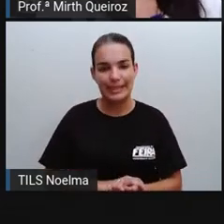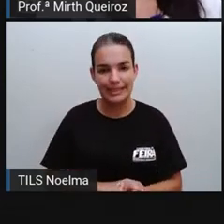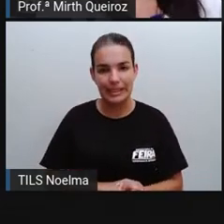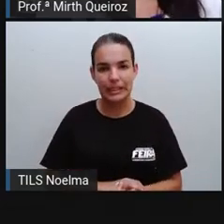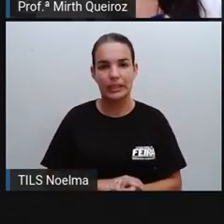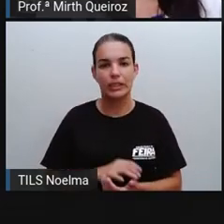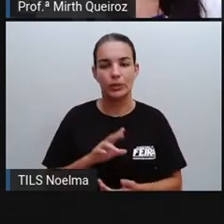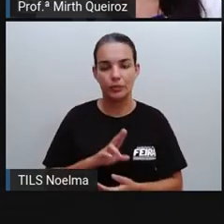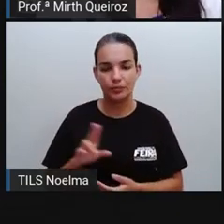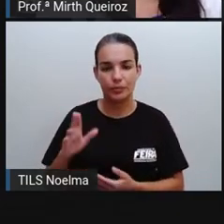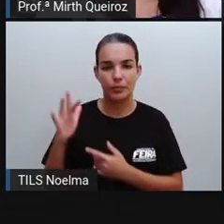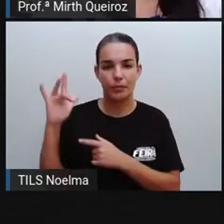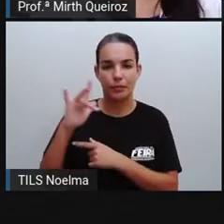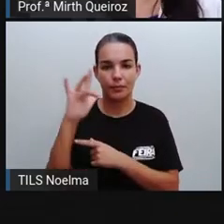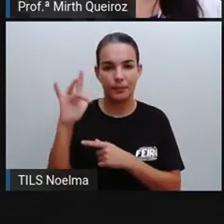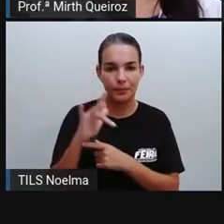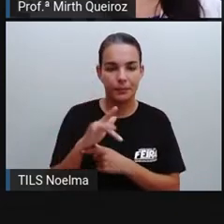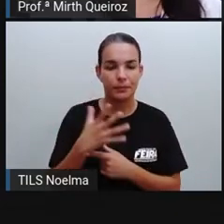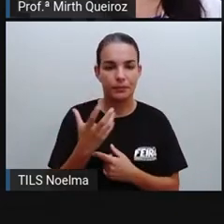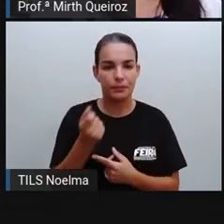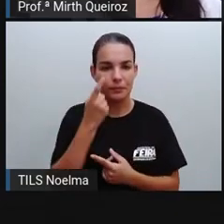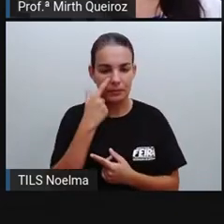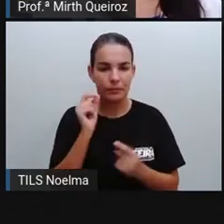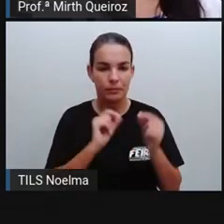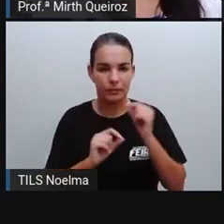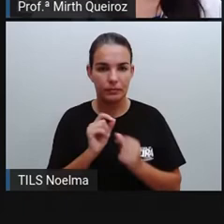o mosquito Aedes aegypti. Então, vamos lá.